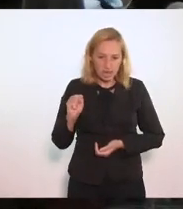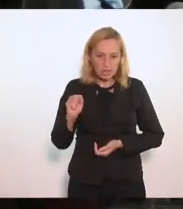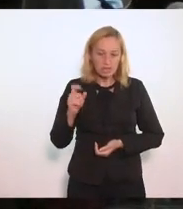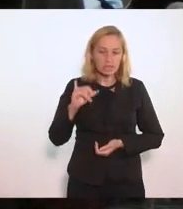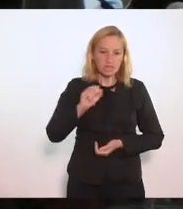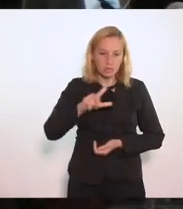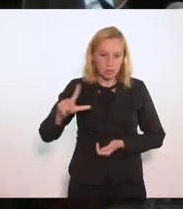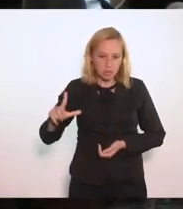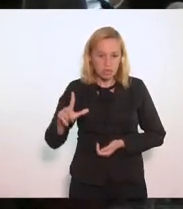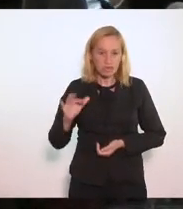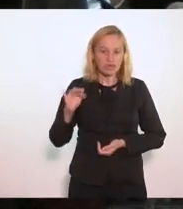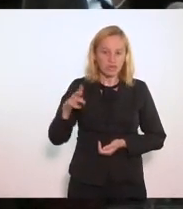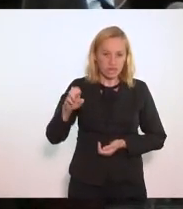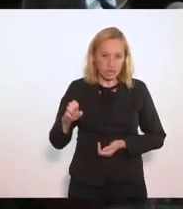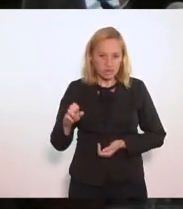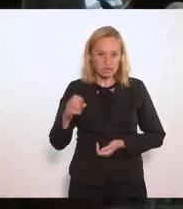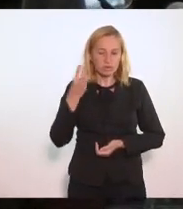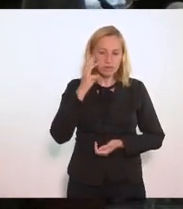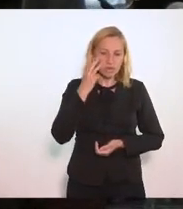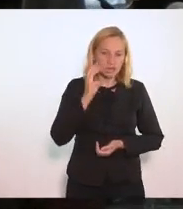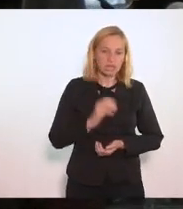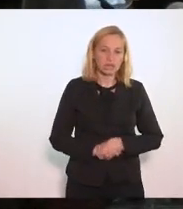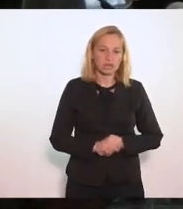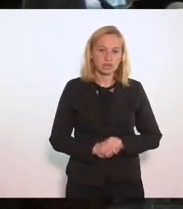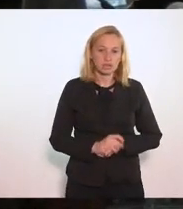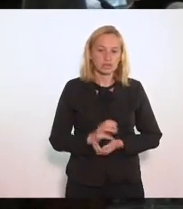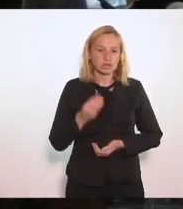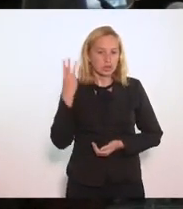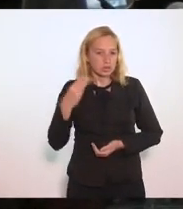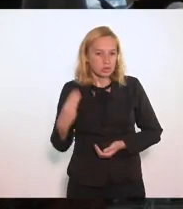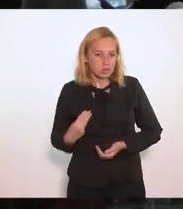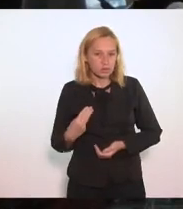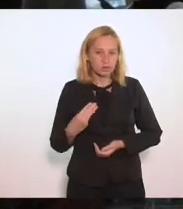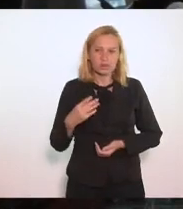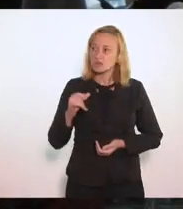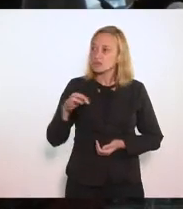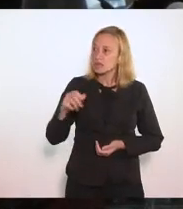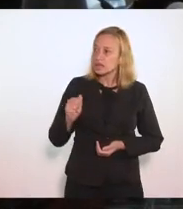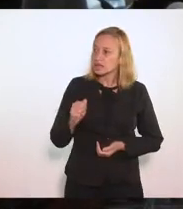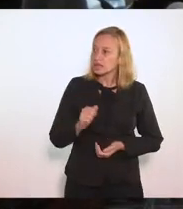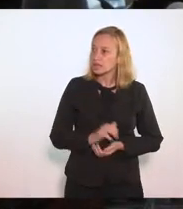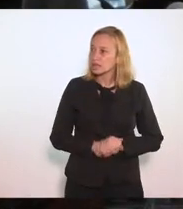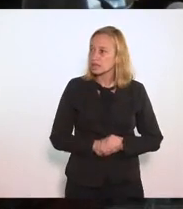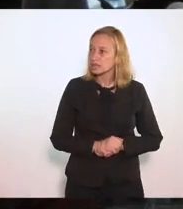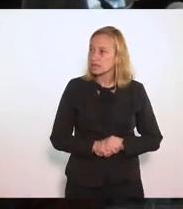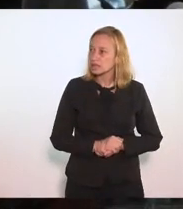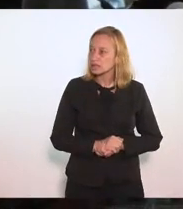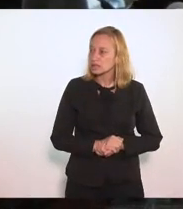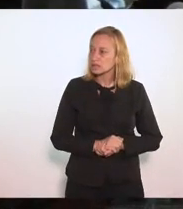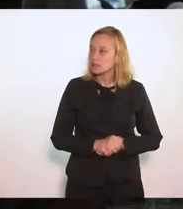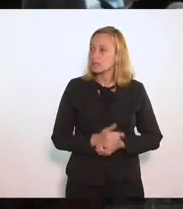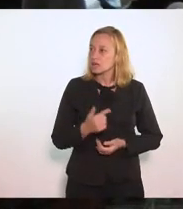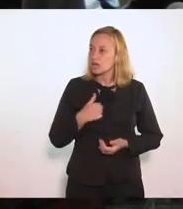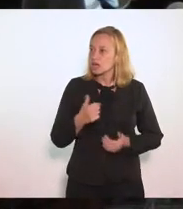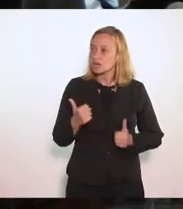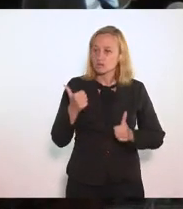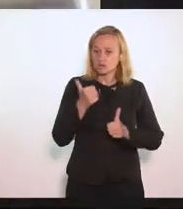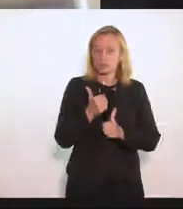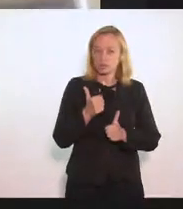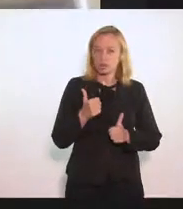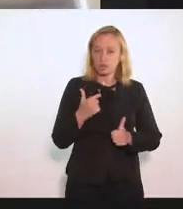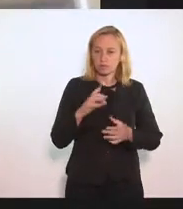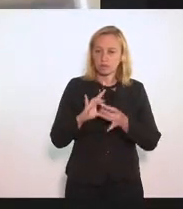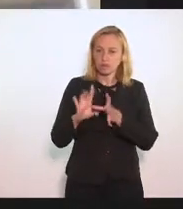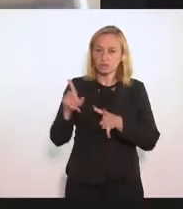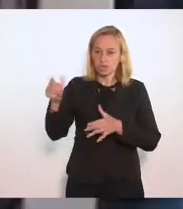Malafaia Felipe Peixoto Valdeca Carreiro Mônica Francisco E Célia Jordão Eu cedo A minha vez